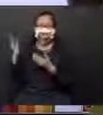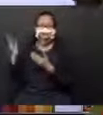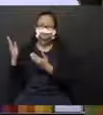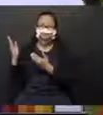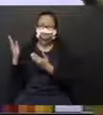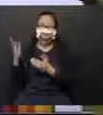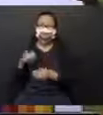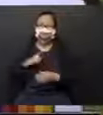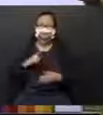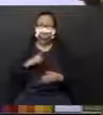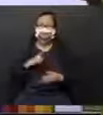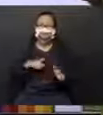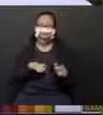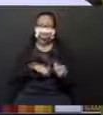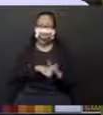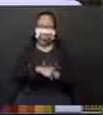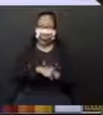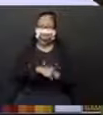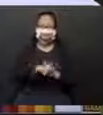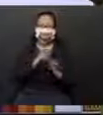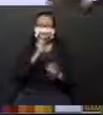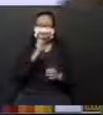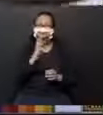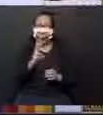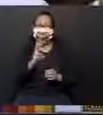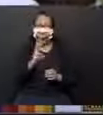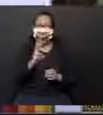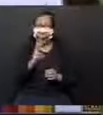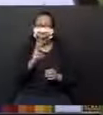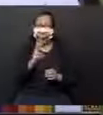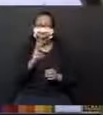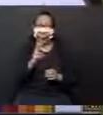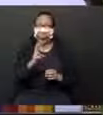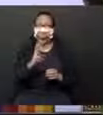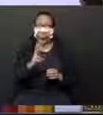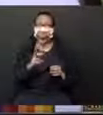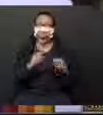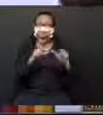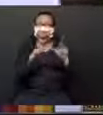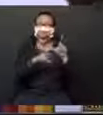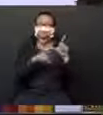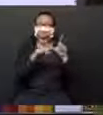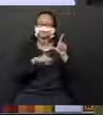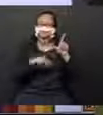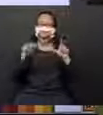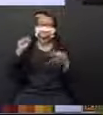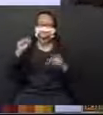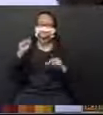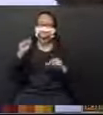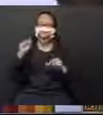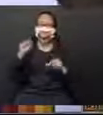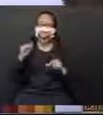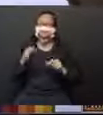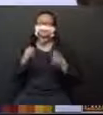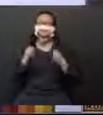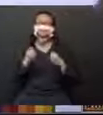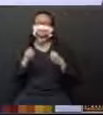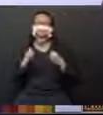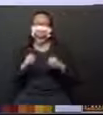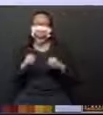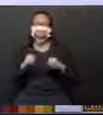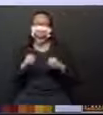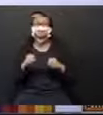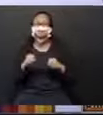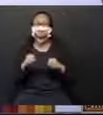perguntas que nós precisamos responder juntos. Olha só. Letra A. O que é necessário para que se forme uma